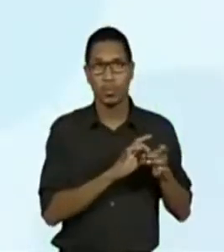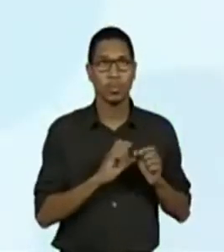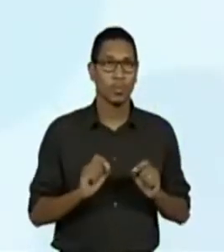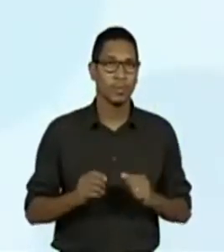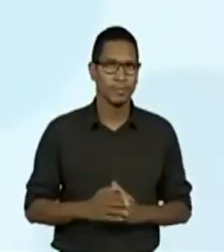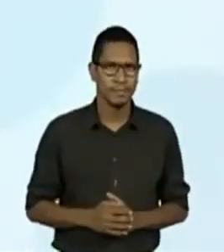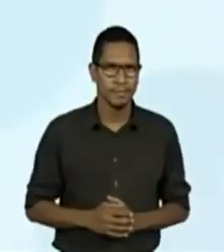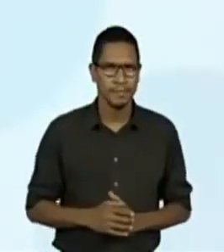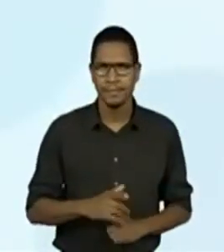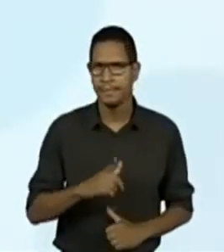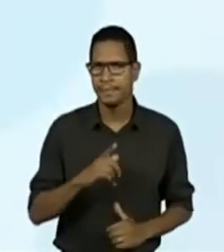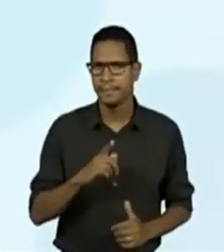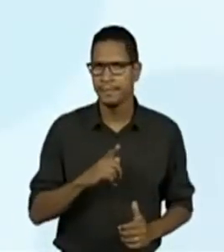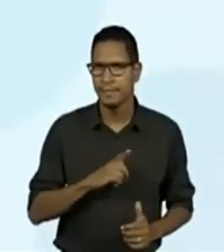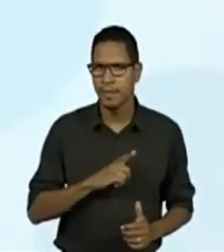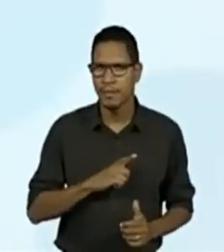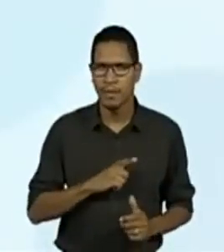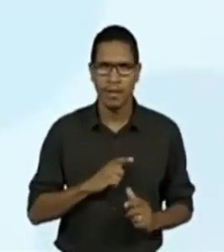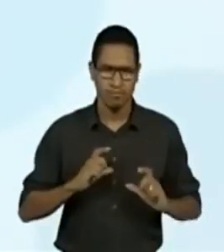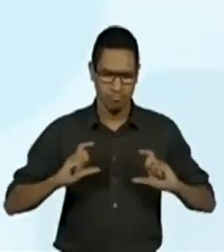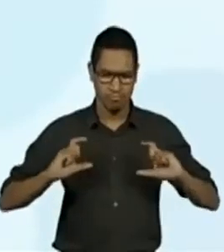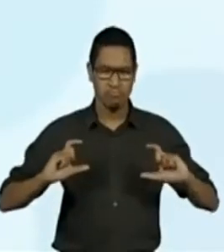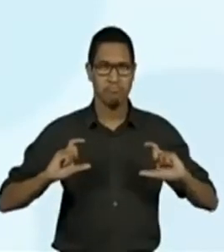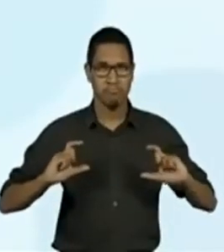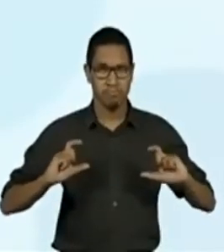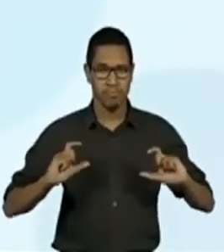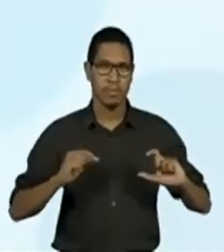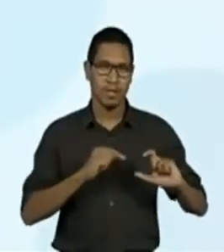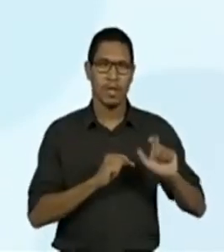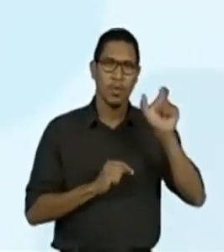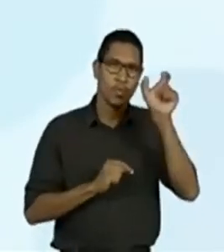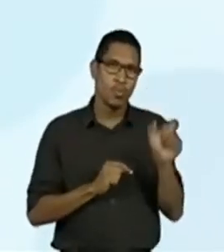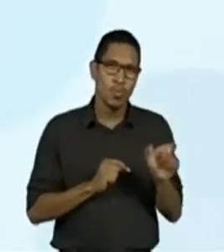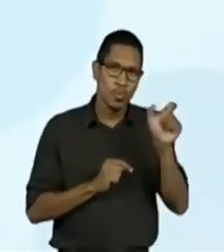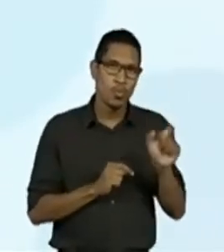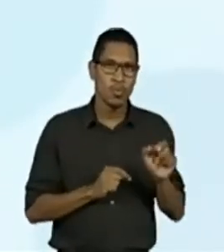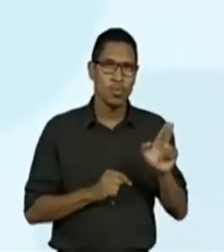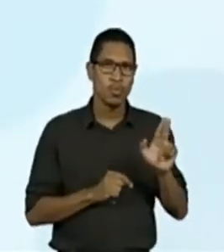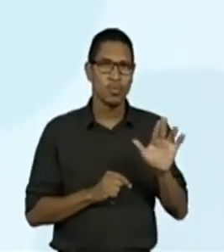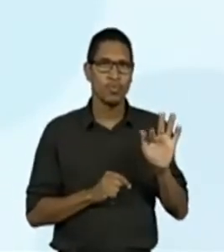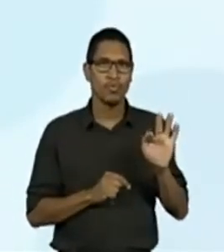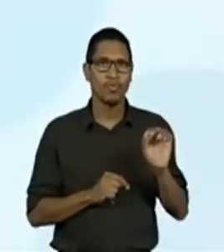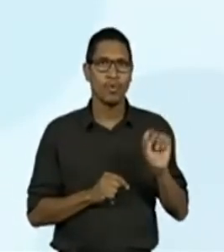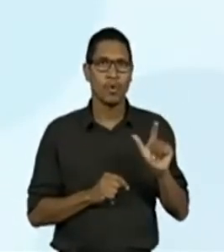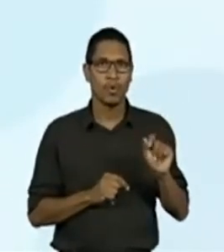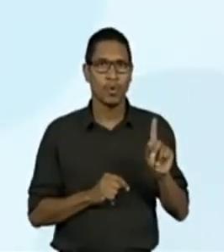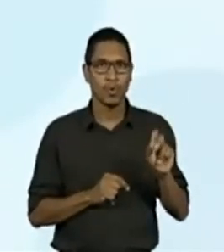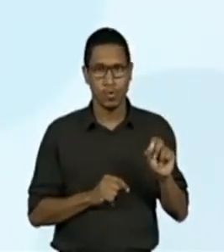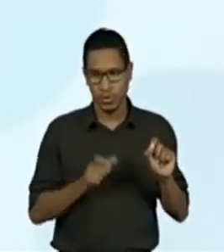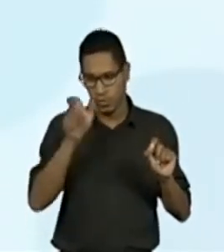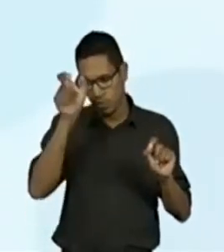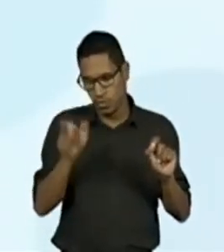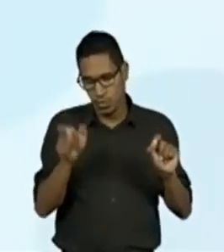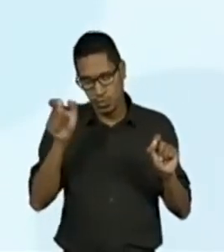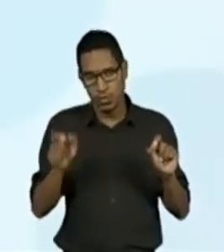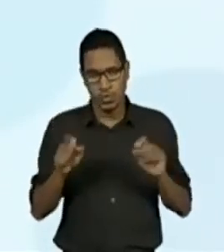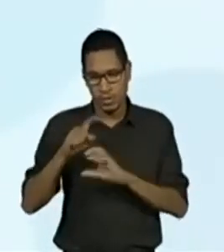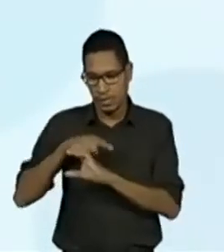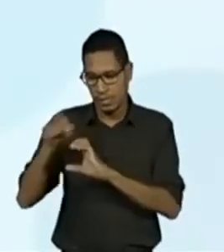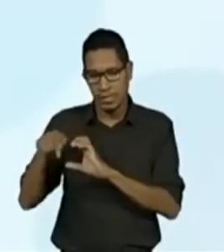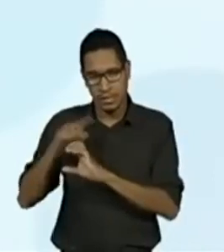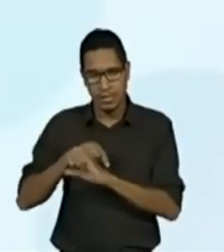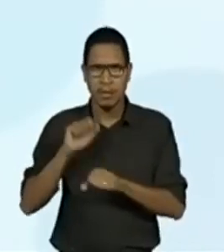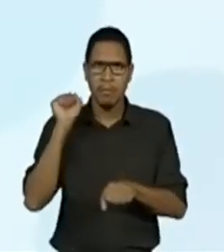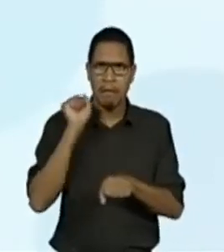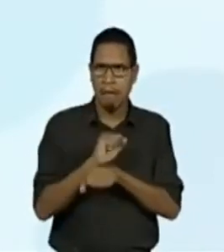Neste último, que seria um parágrafo, os ufólogos conscientistas devem parar de brigar e estudar para ajudar as